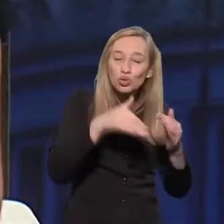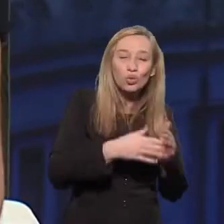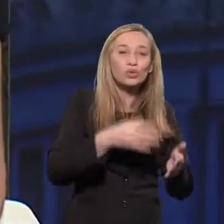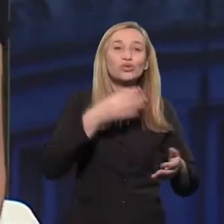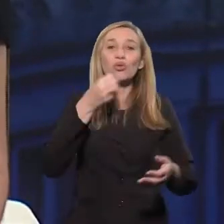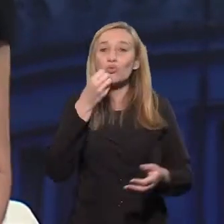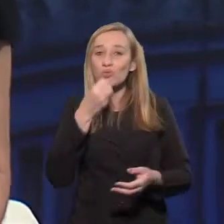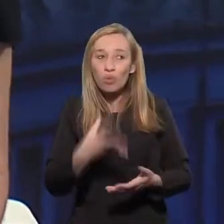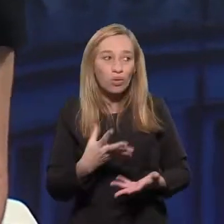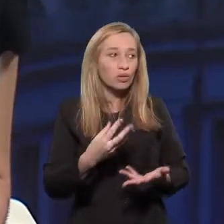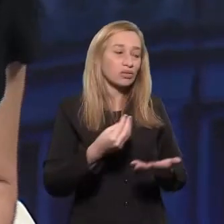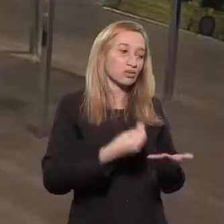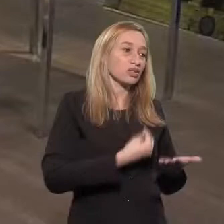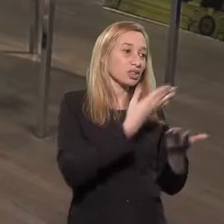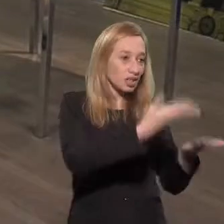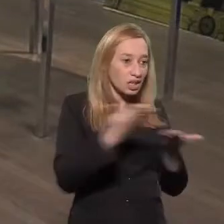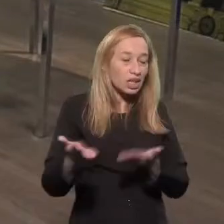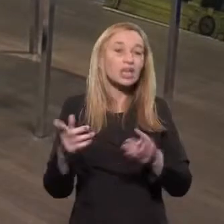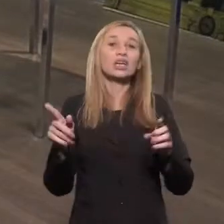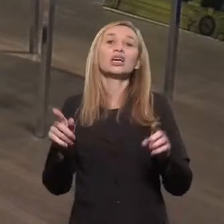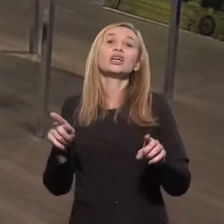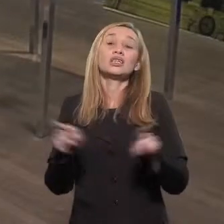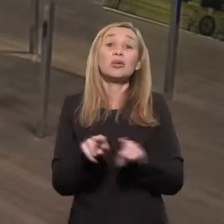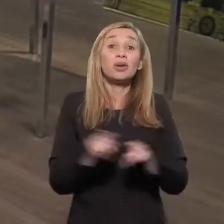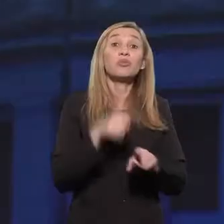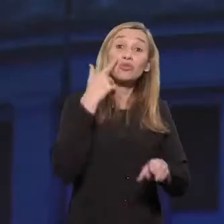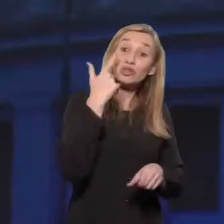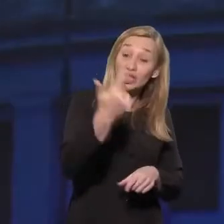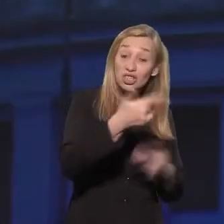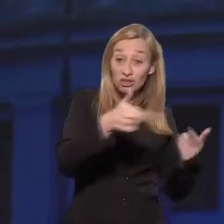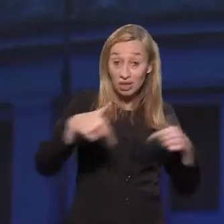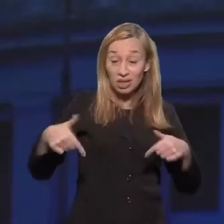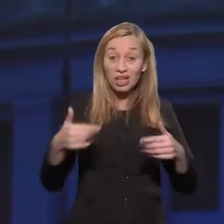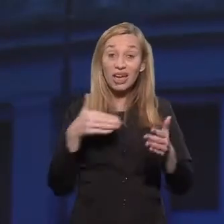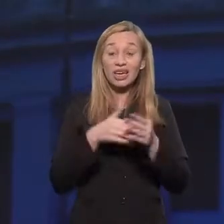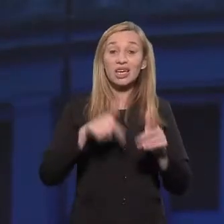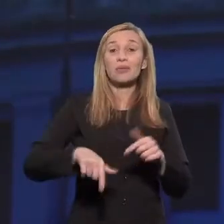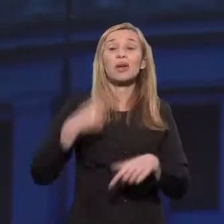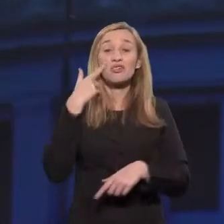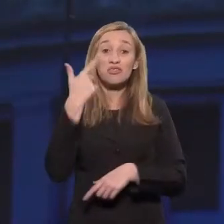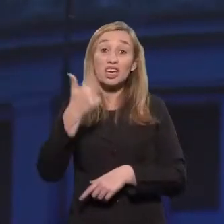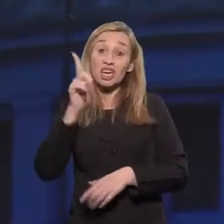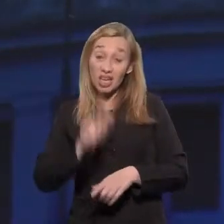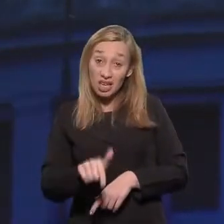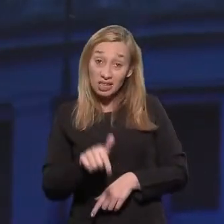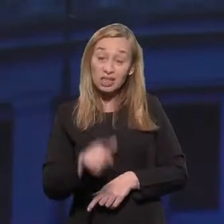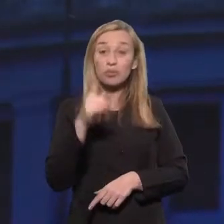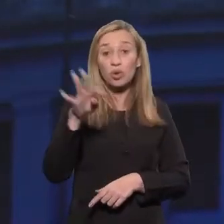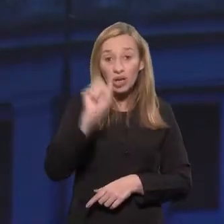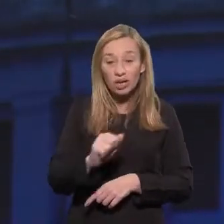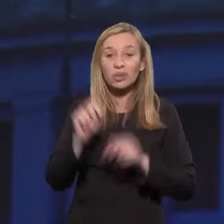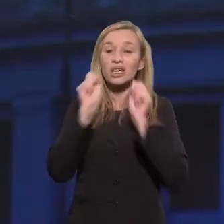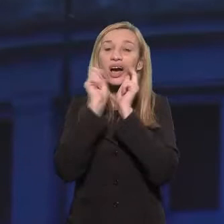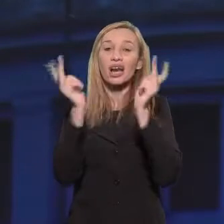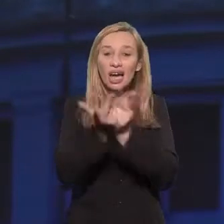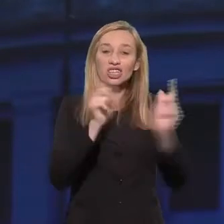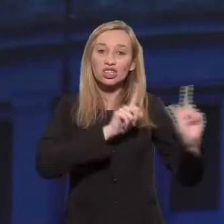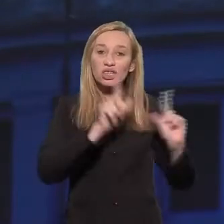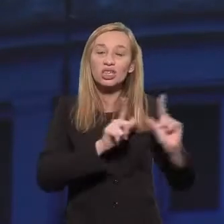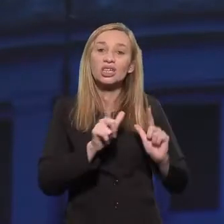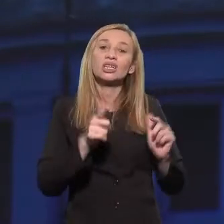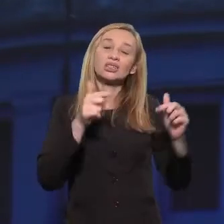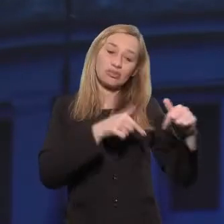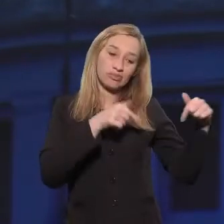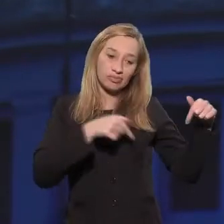muito a presença de todos, foi um ótimo programa. Agradeço também a você que nos acompanhou até aqui. Para rever este ou outro